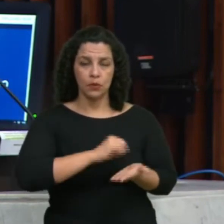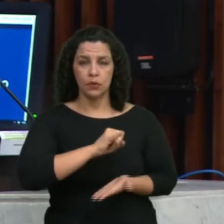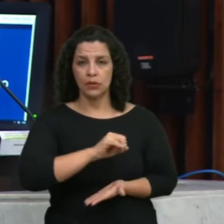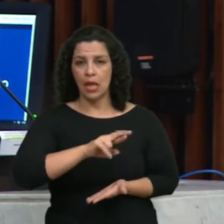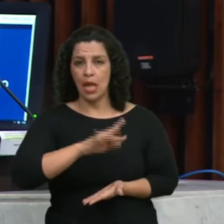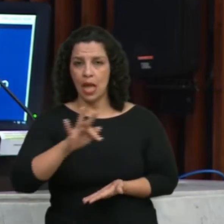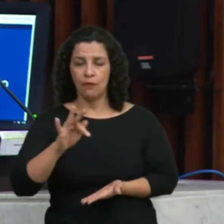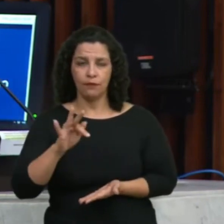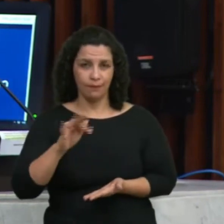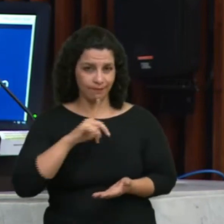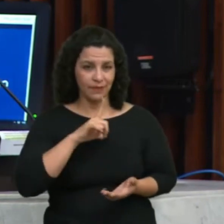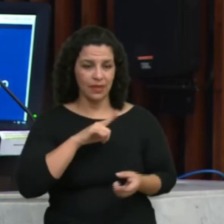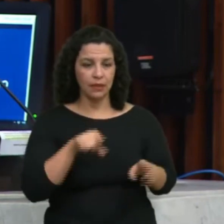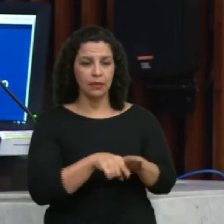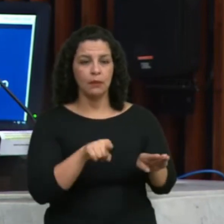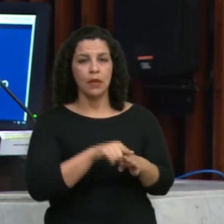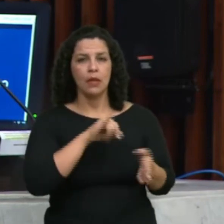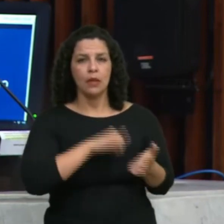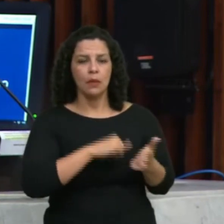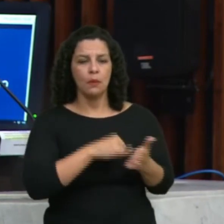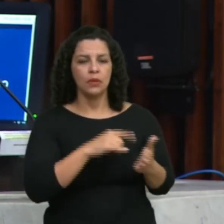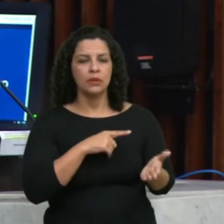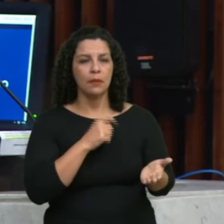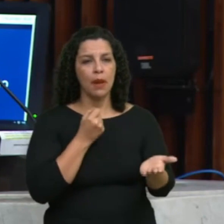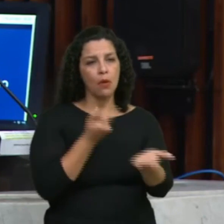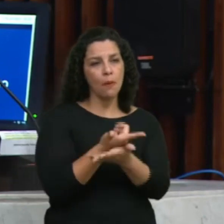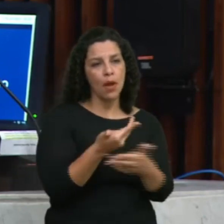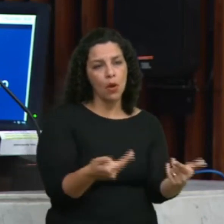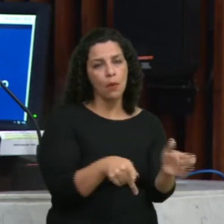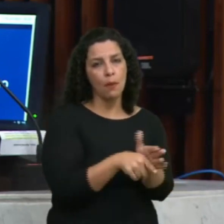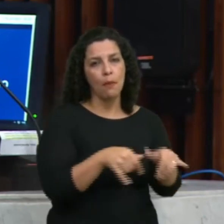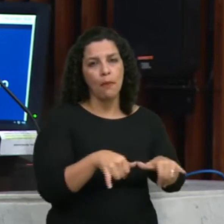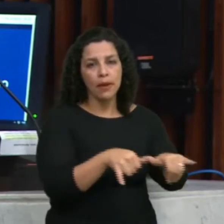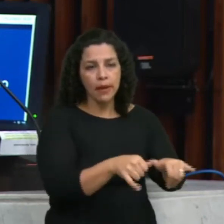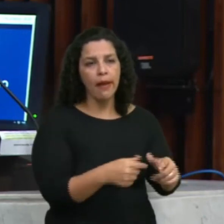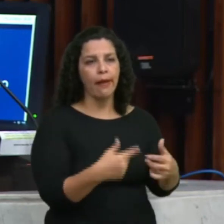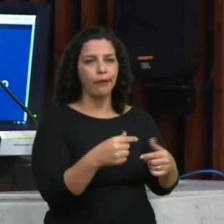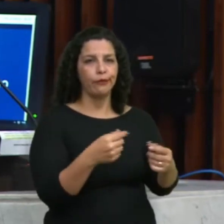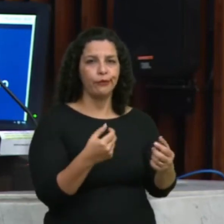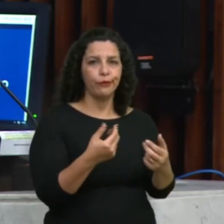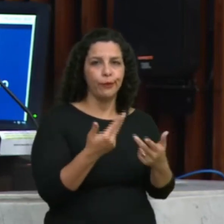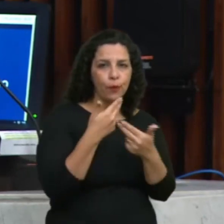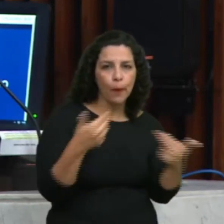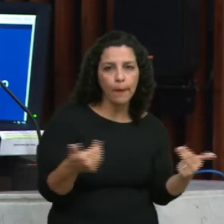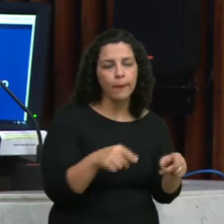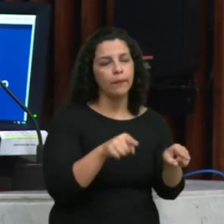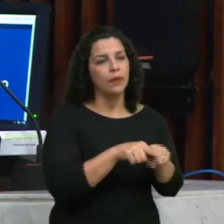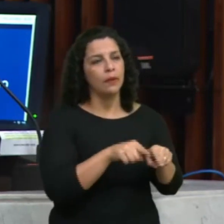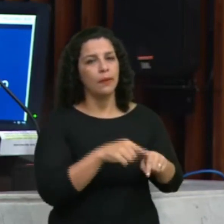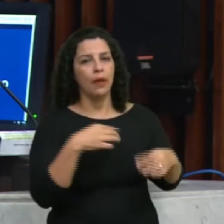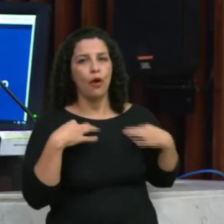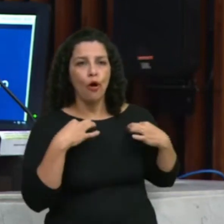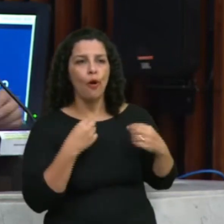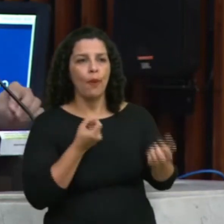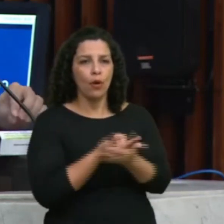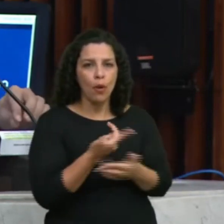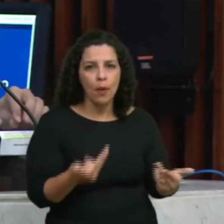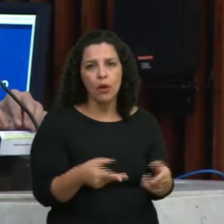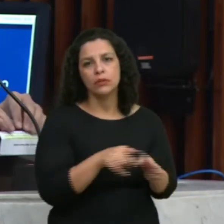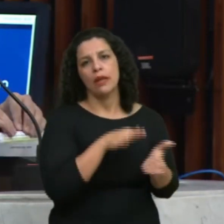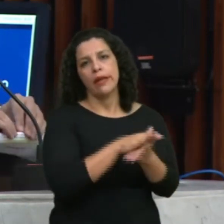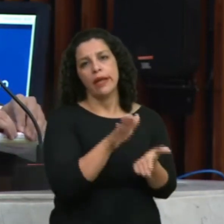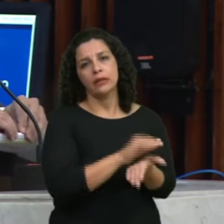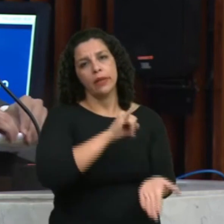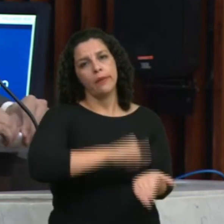retido na fonte e o restante do 3 mil no consumo, nos bens de alimentação, de uso, que ele mesmo